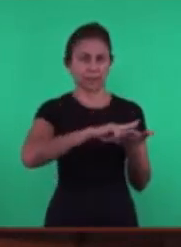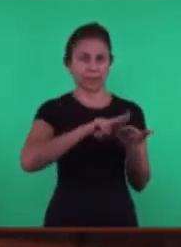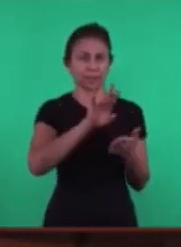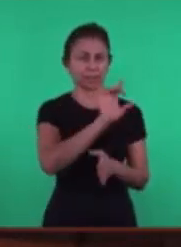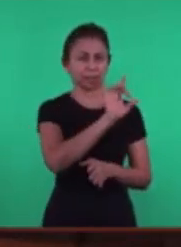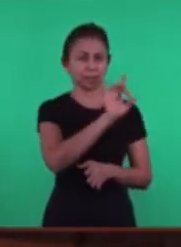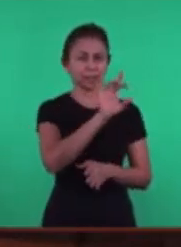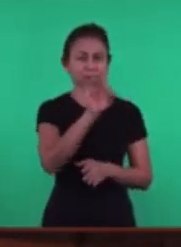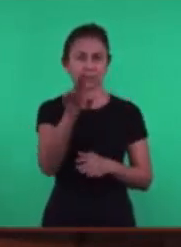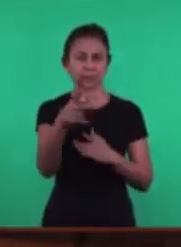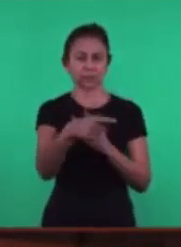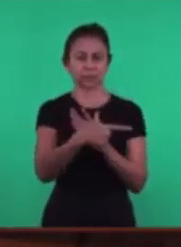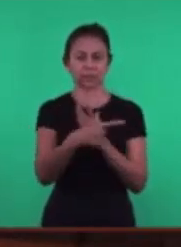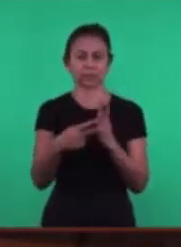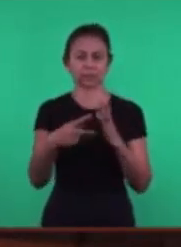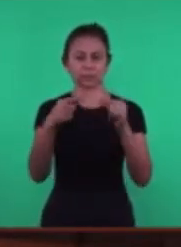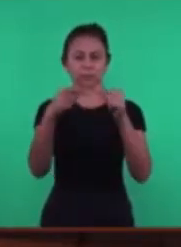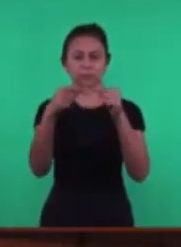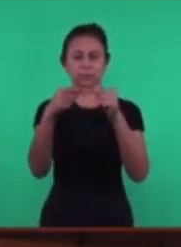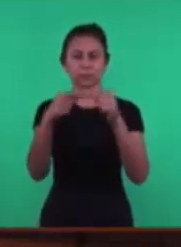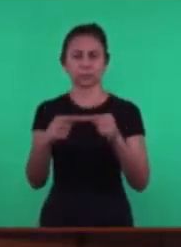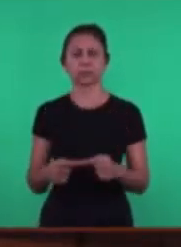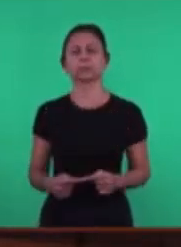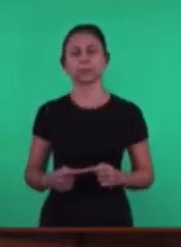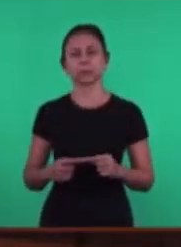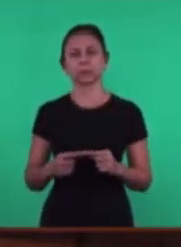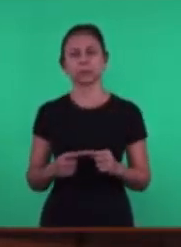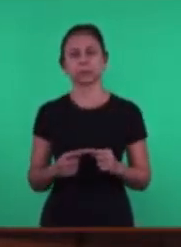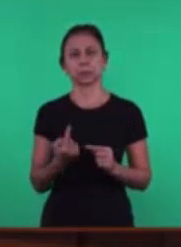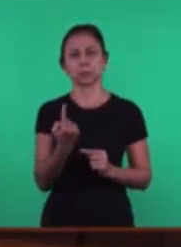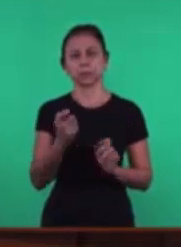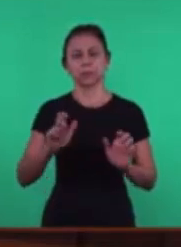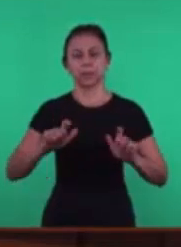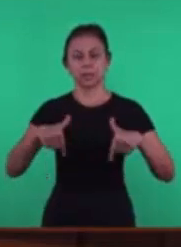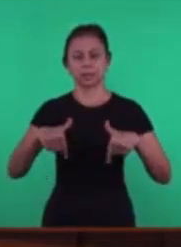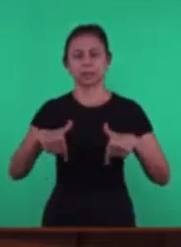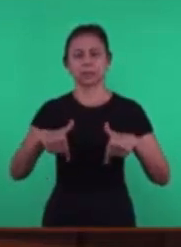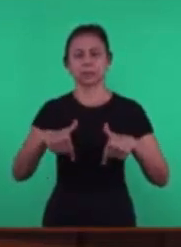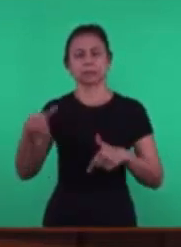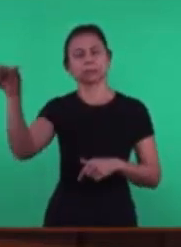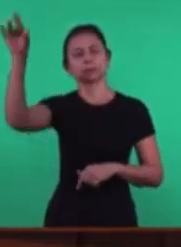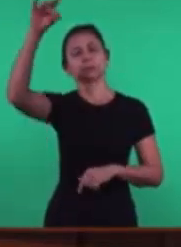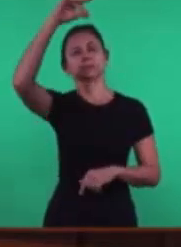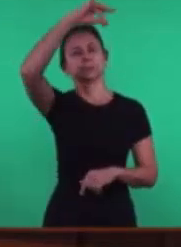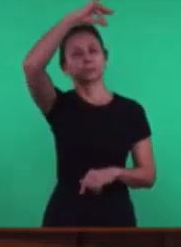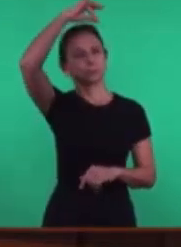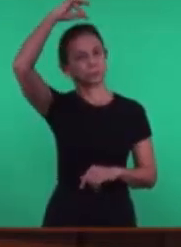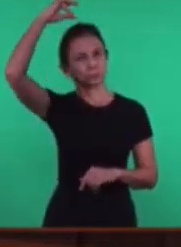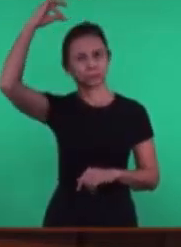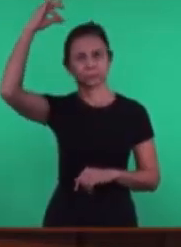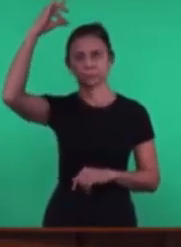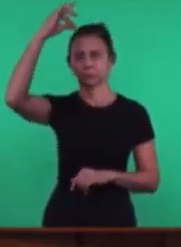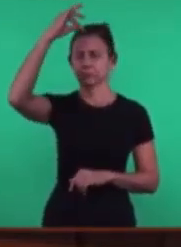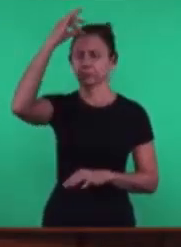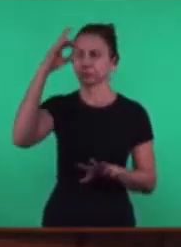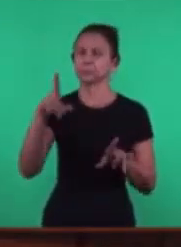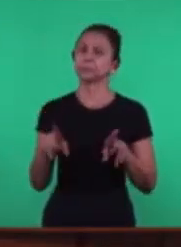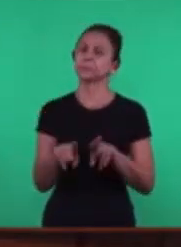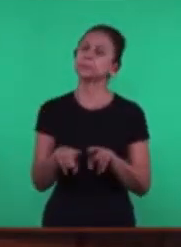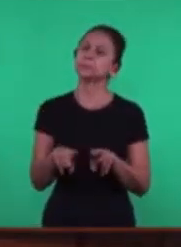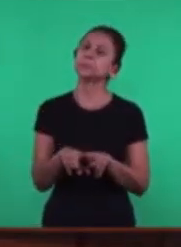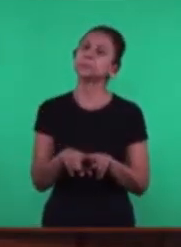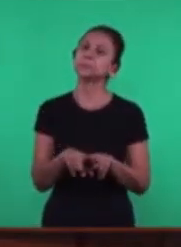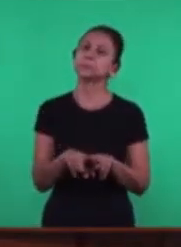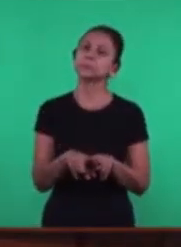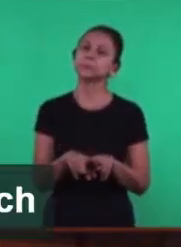Relacionada Com uma Operação Do Espírito Santo E também Com